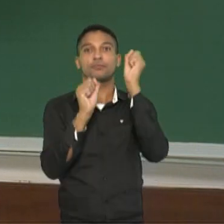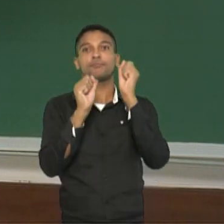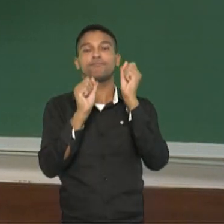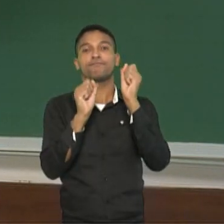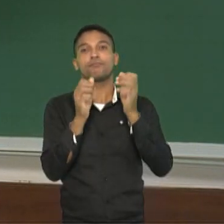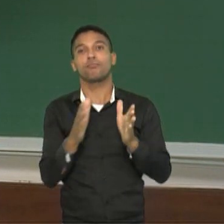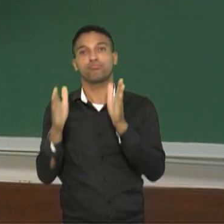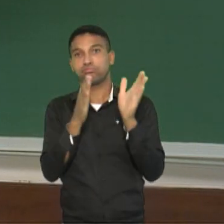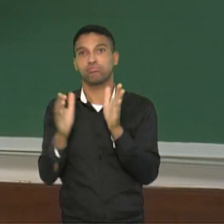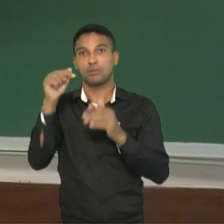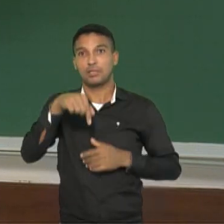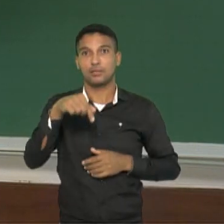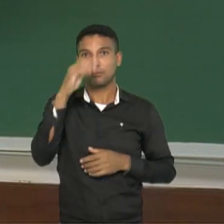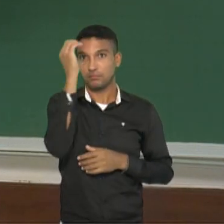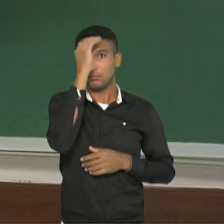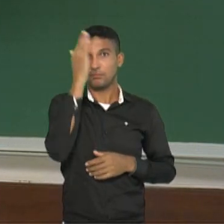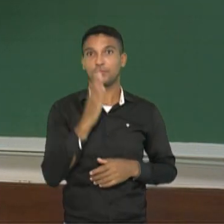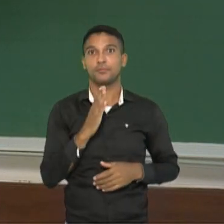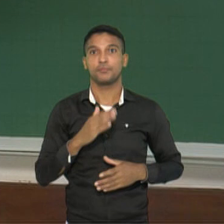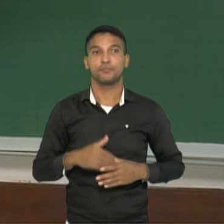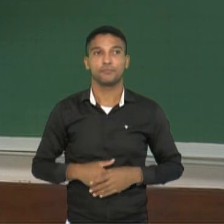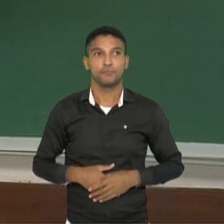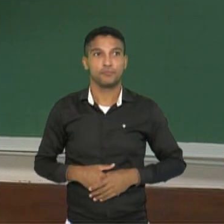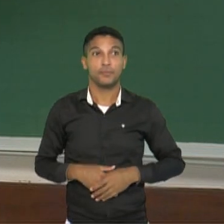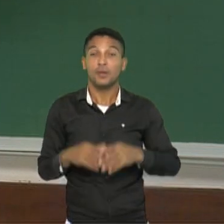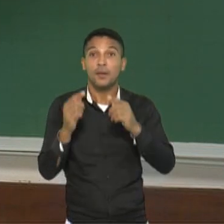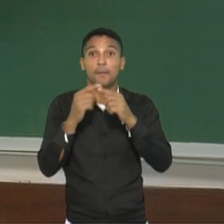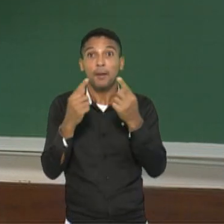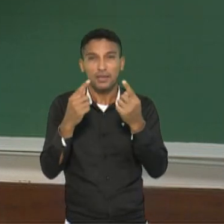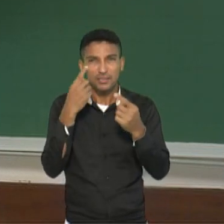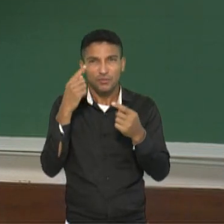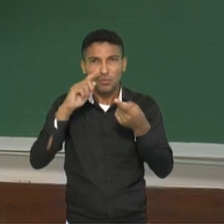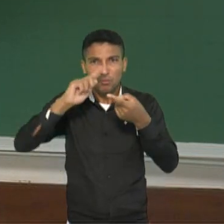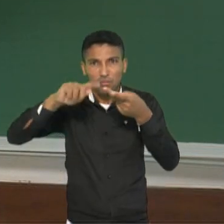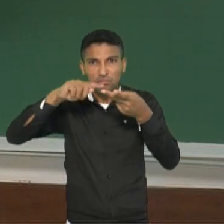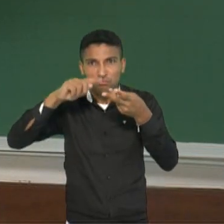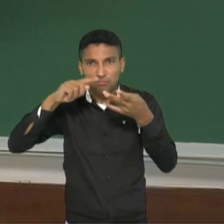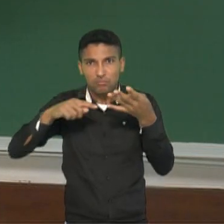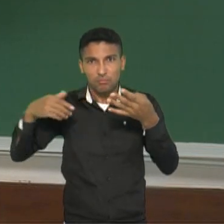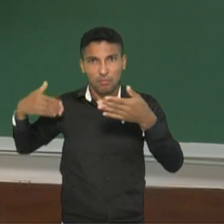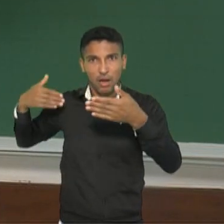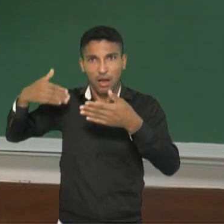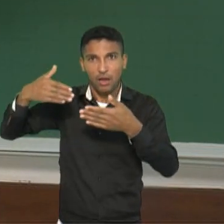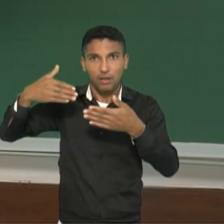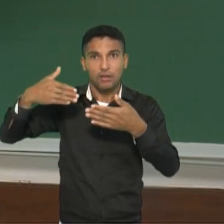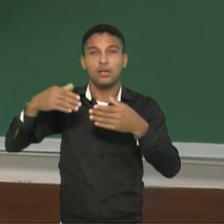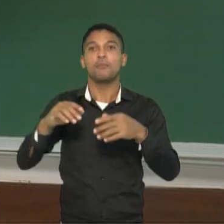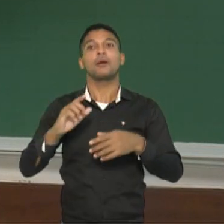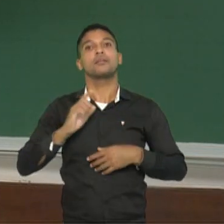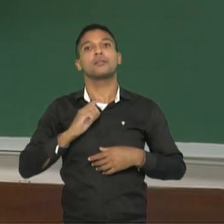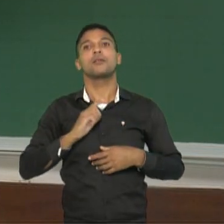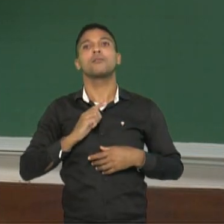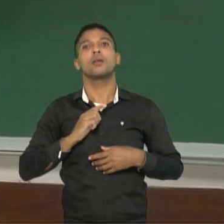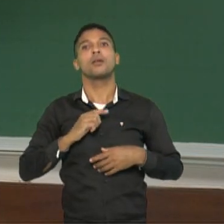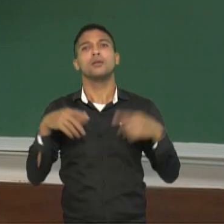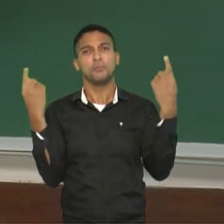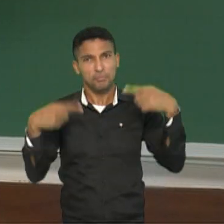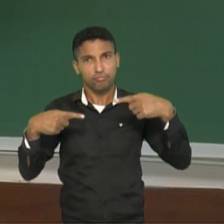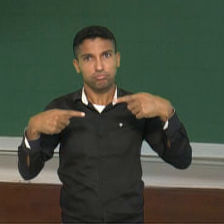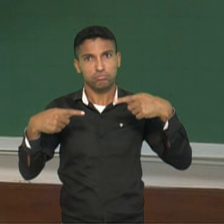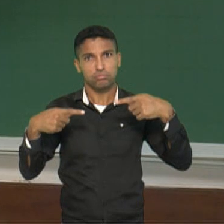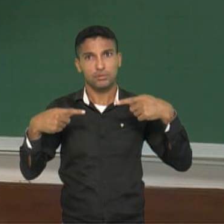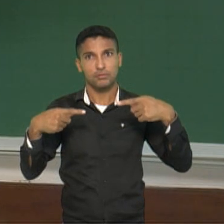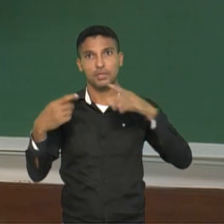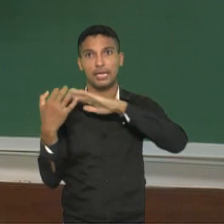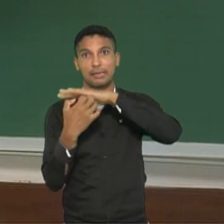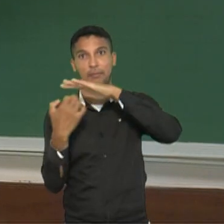fiscais, esse processo gera um certo conflito entre estados no mesmo país, como pode